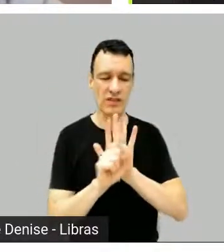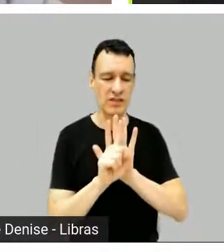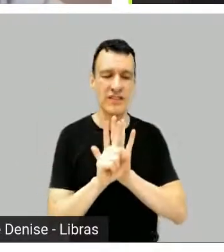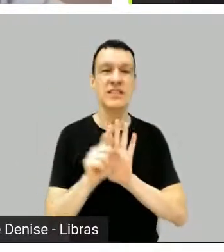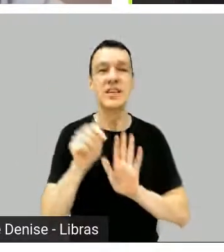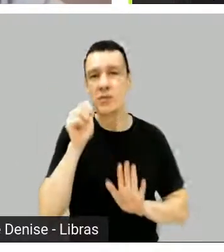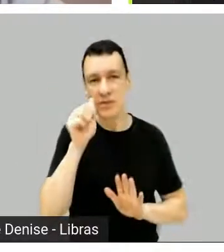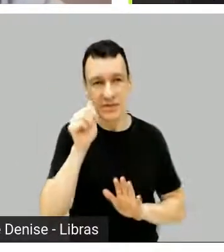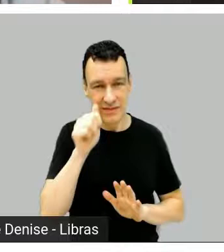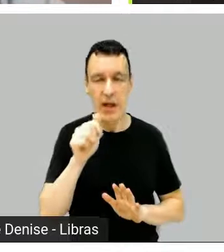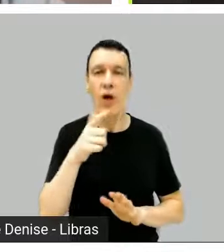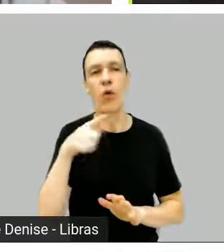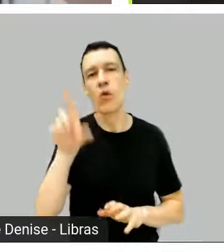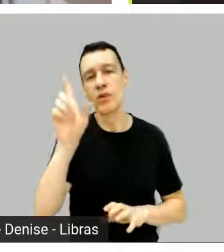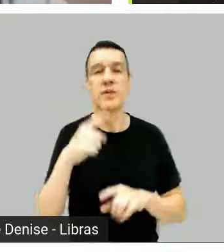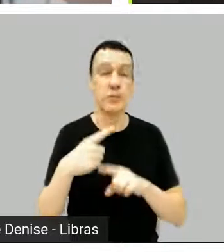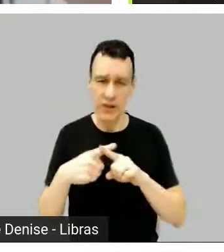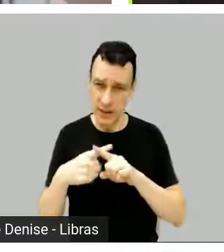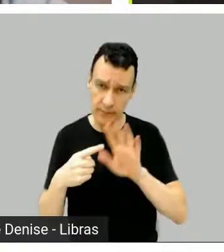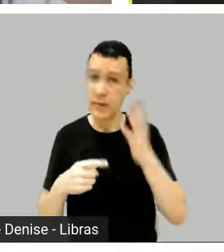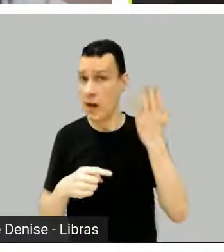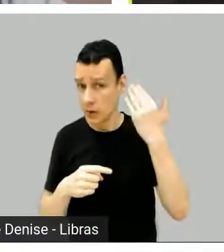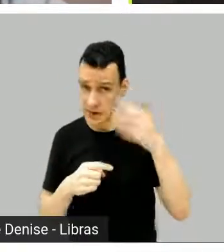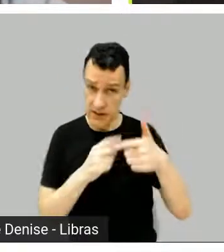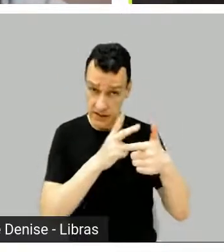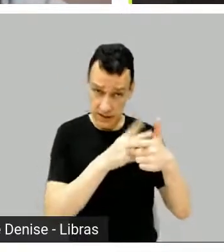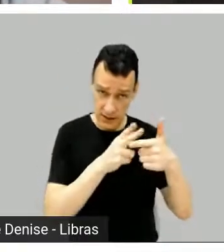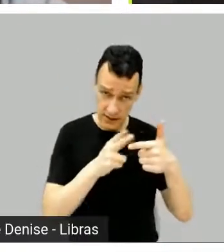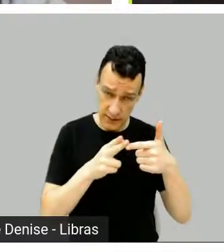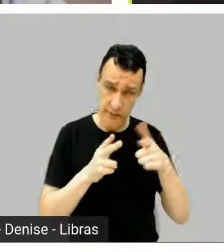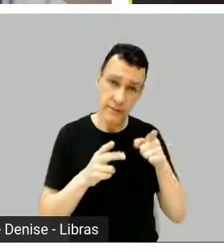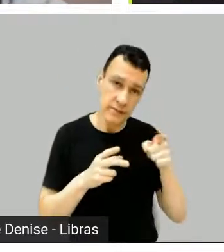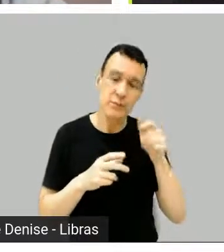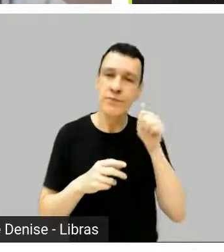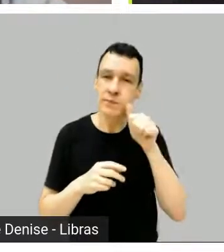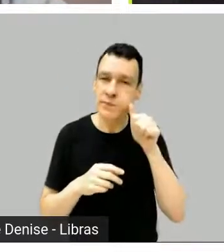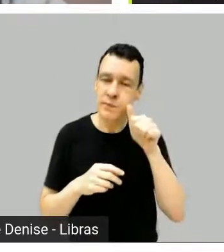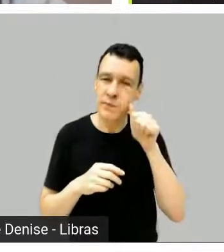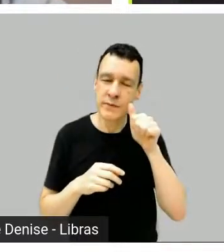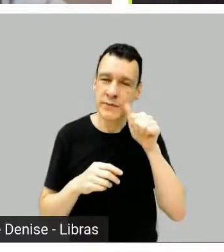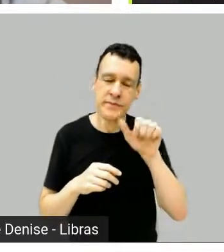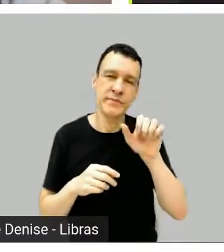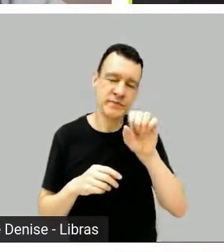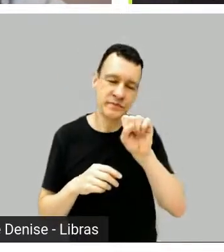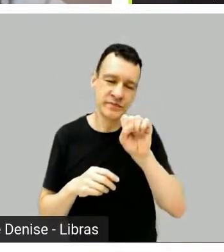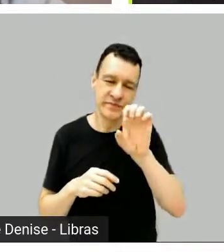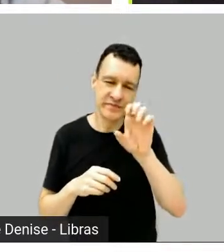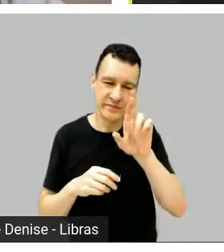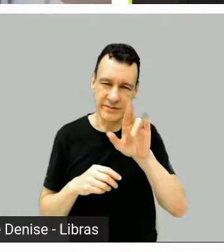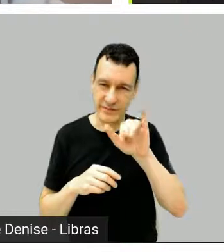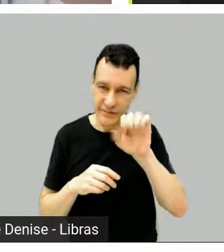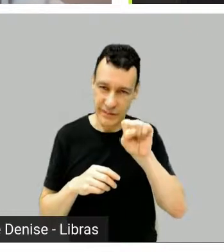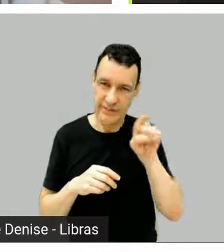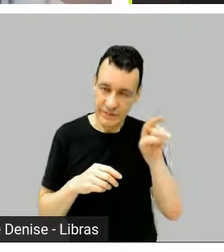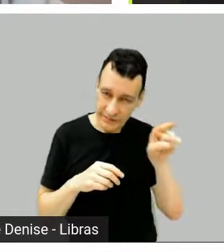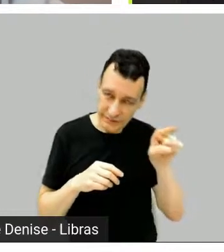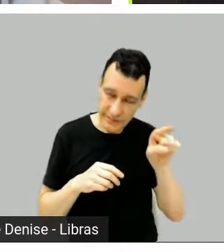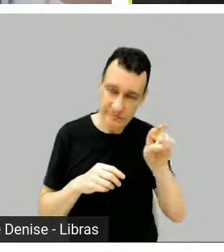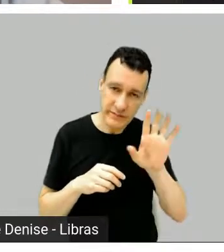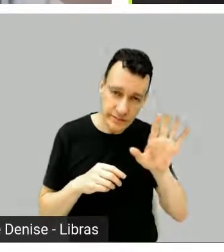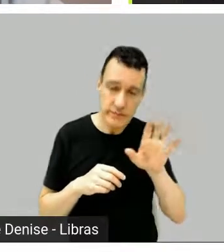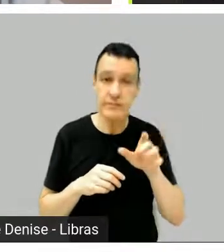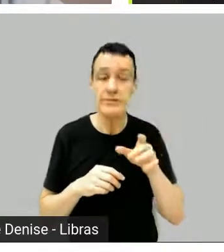maravilhosa, a gente fez na TV, ela não podia, as datas não batiam para o longa. E a gente fez com a Maria